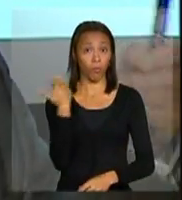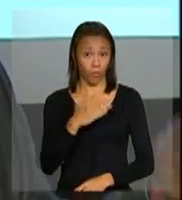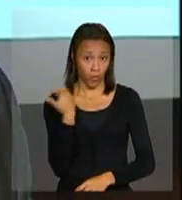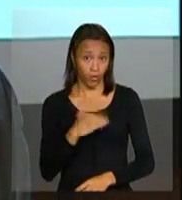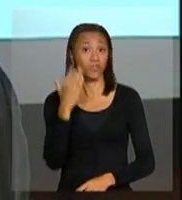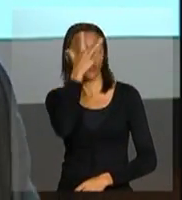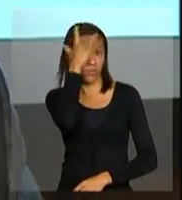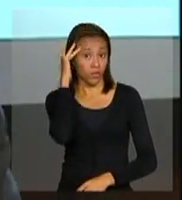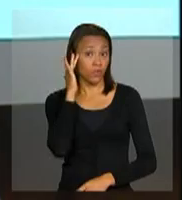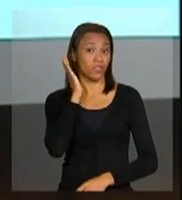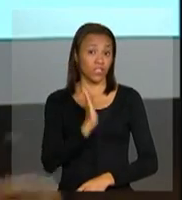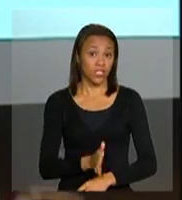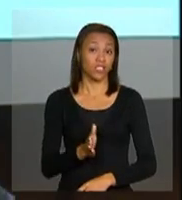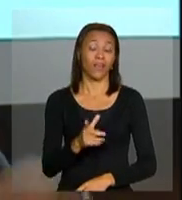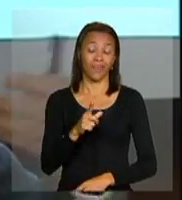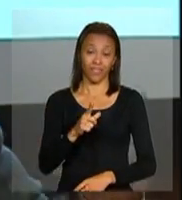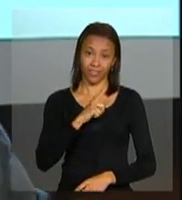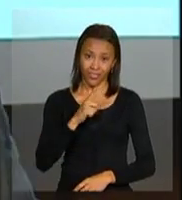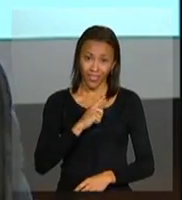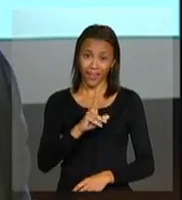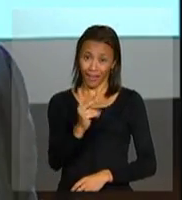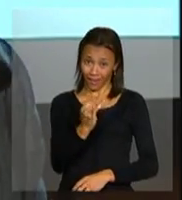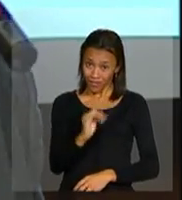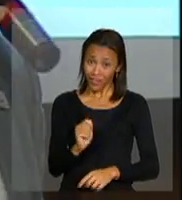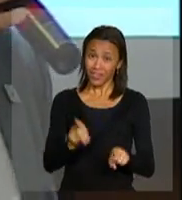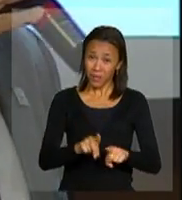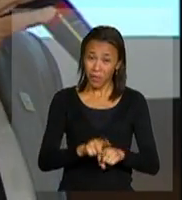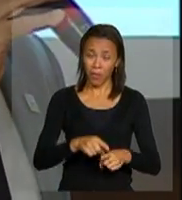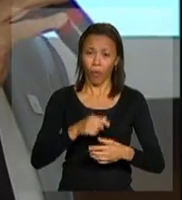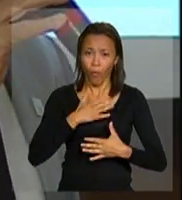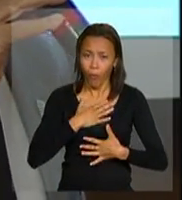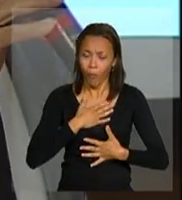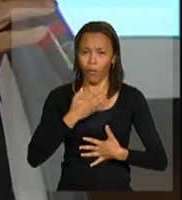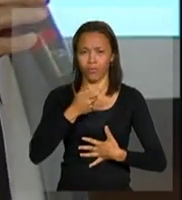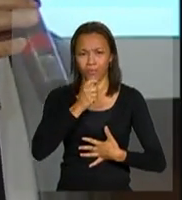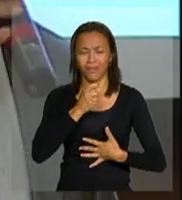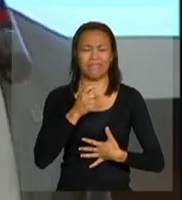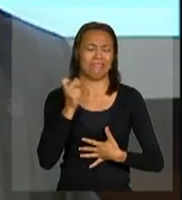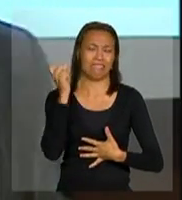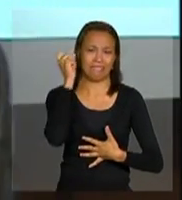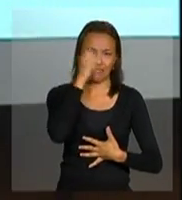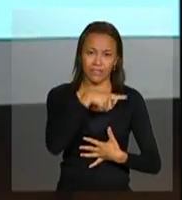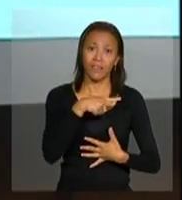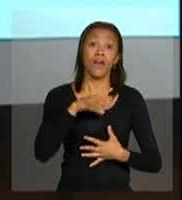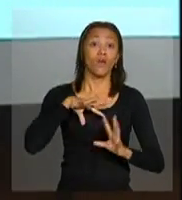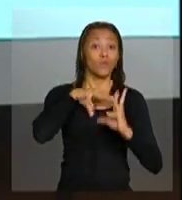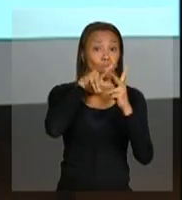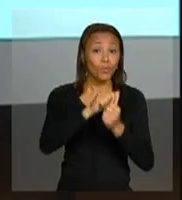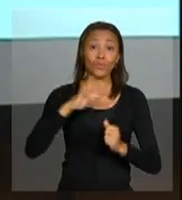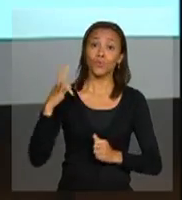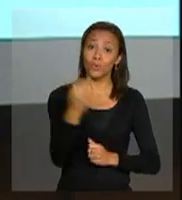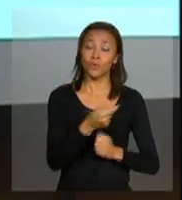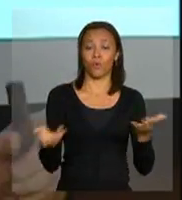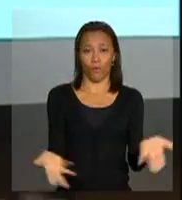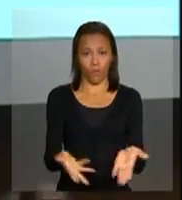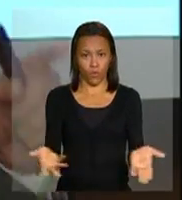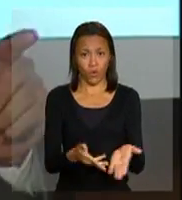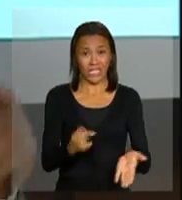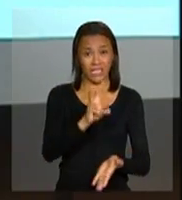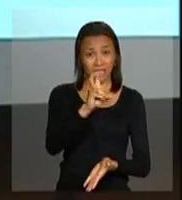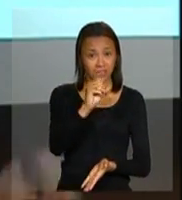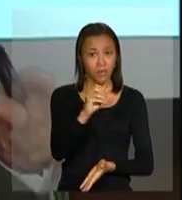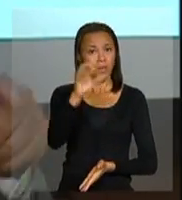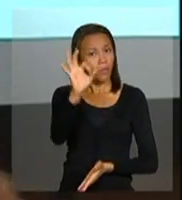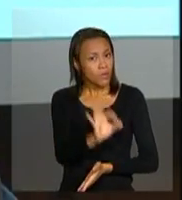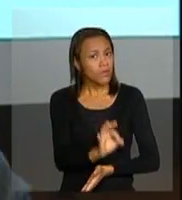tuberculose em pacientes de AIDS, devido ao acesso ao tratamento, infelizmente, no mundo todo hoje, 50